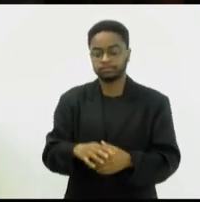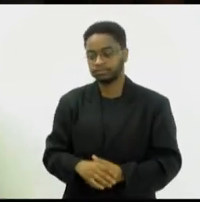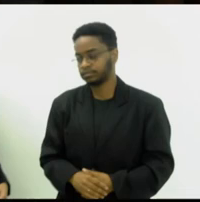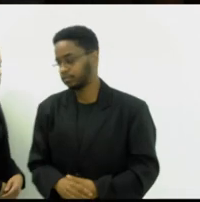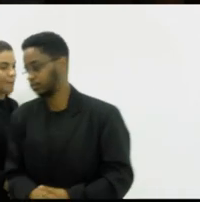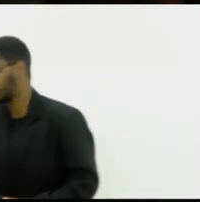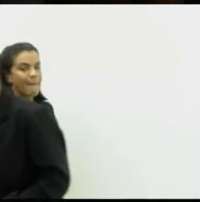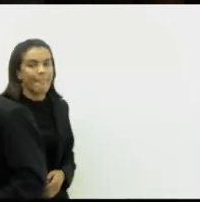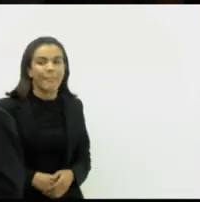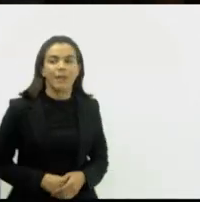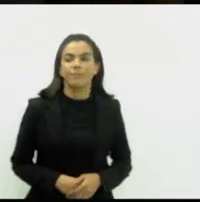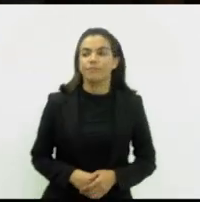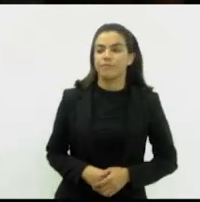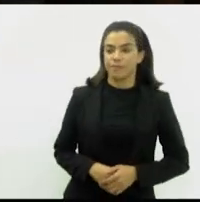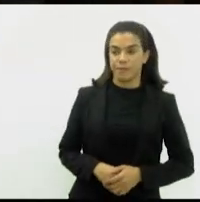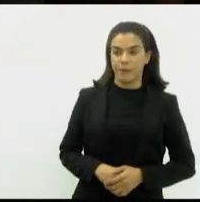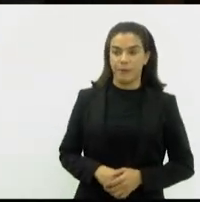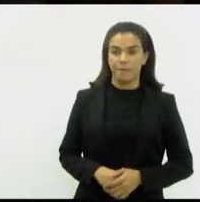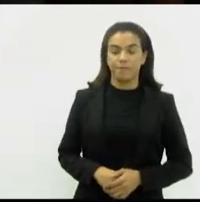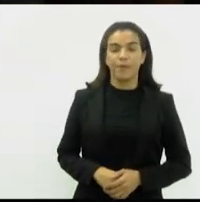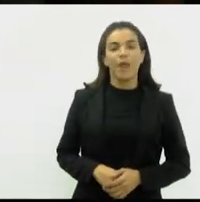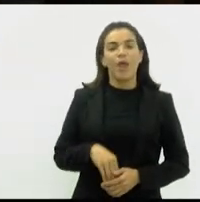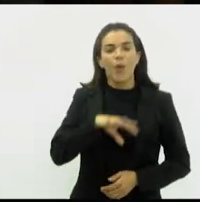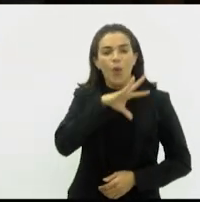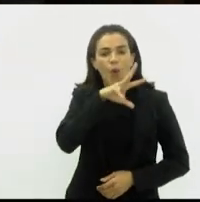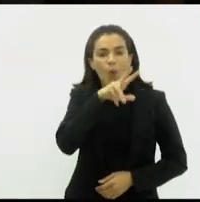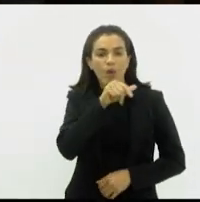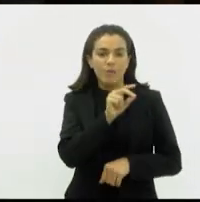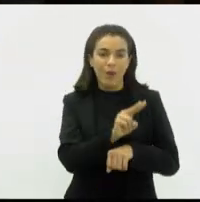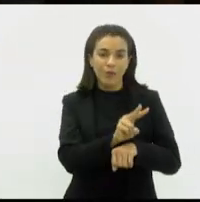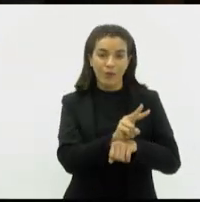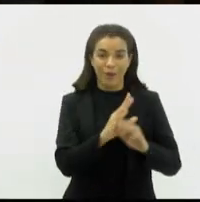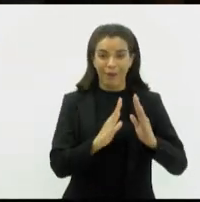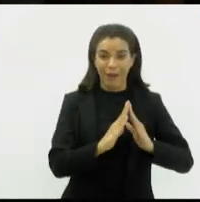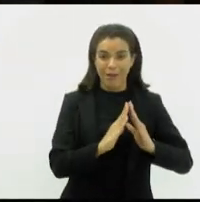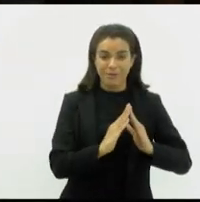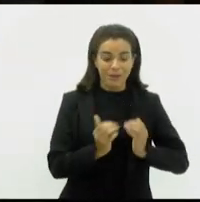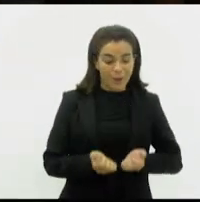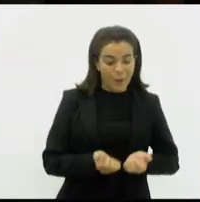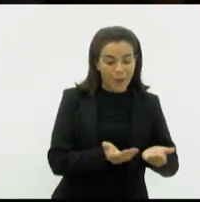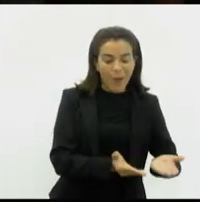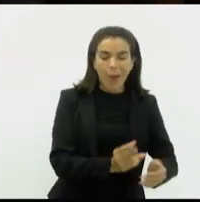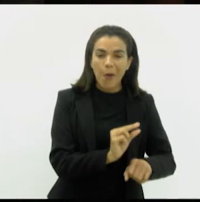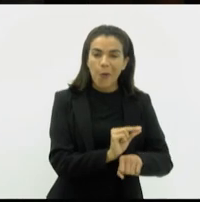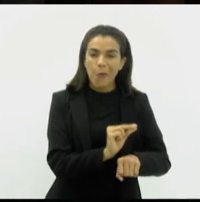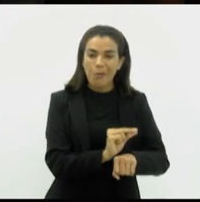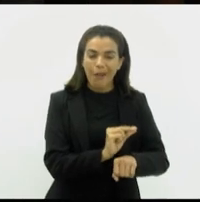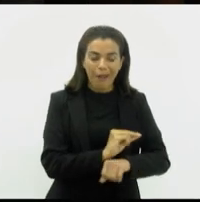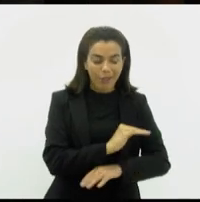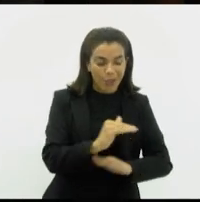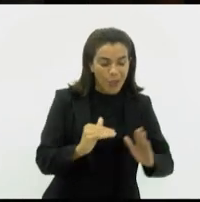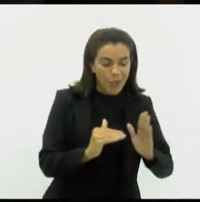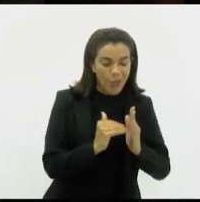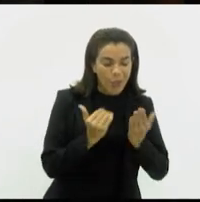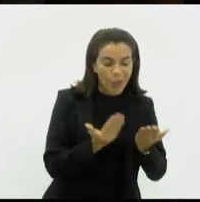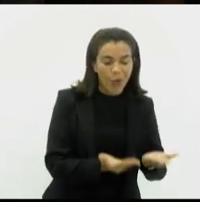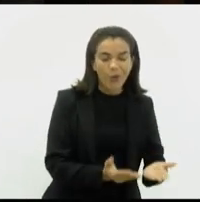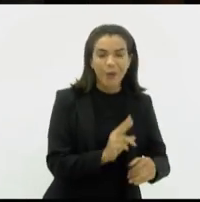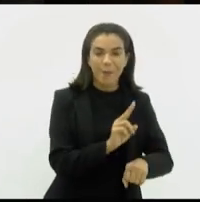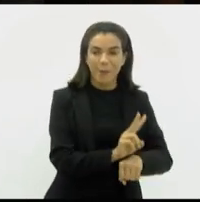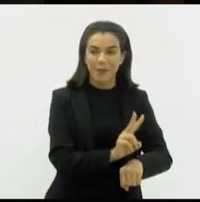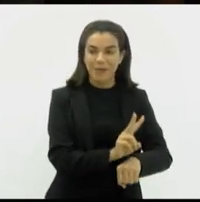o animal de ter o seu espaço. É um animal de estimação? Então, dá a ele todo o cuidado, dá a ele toda a proteção e quem